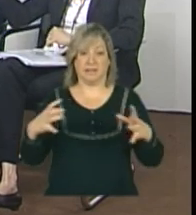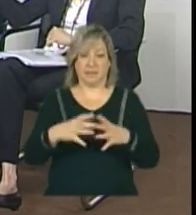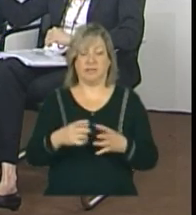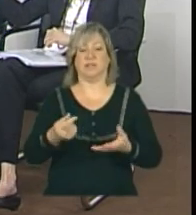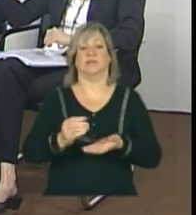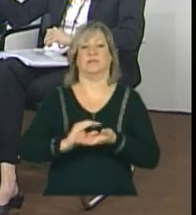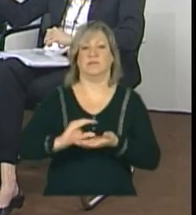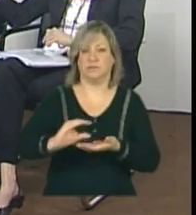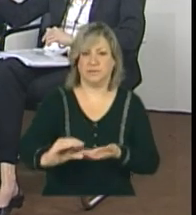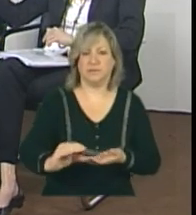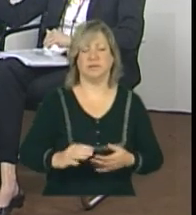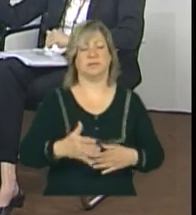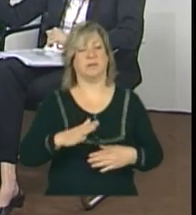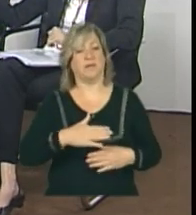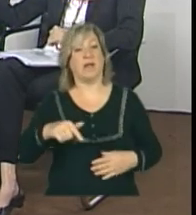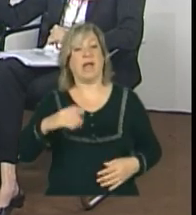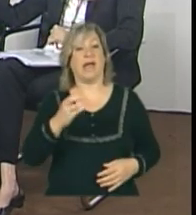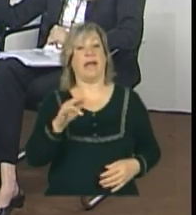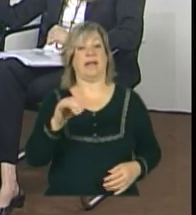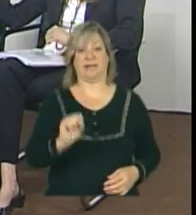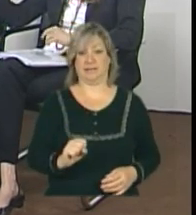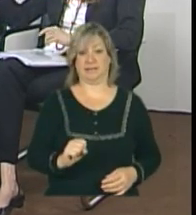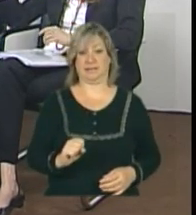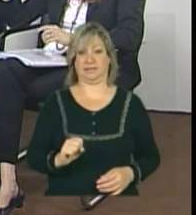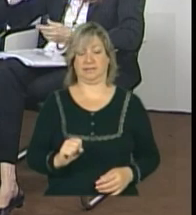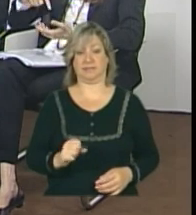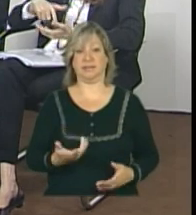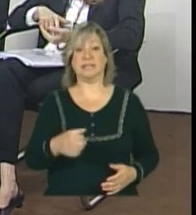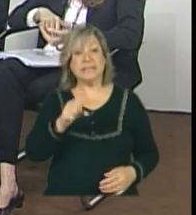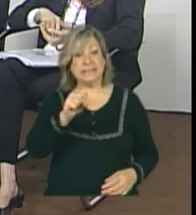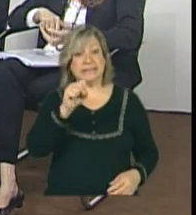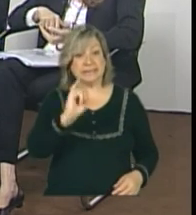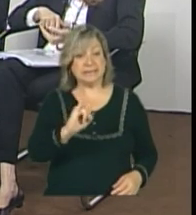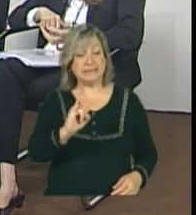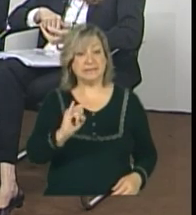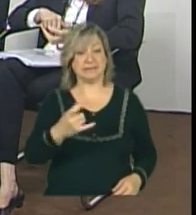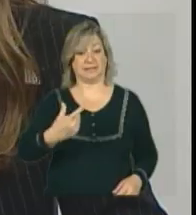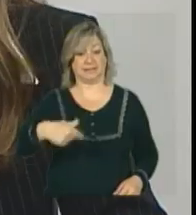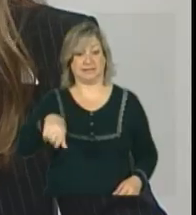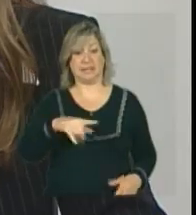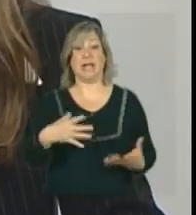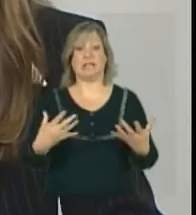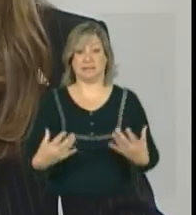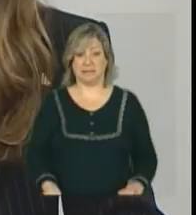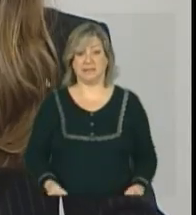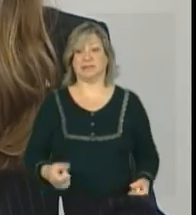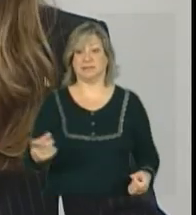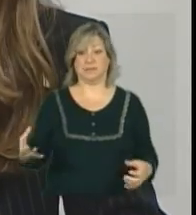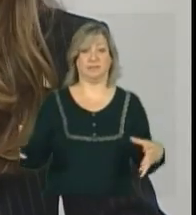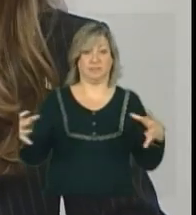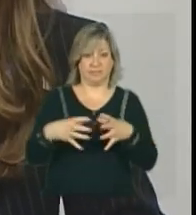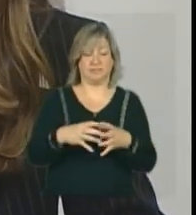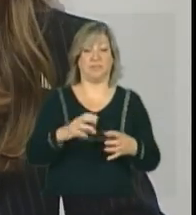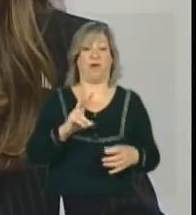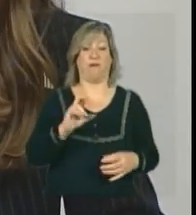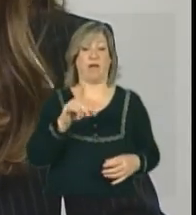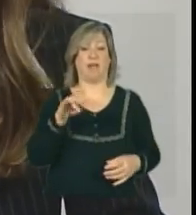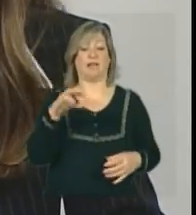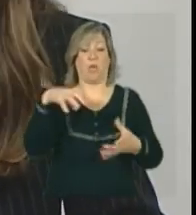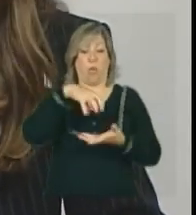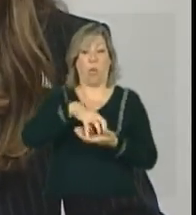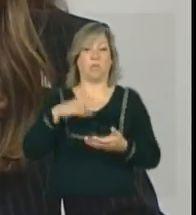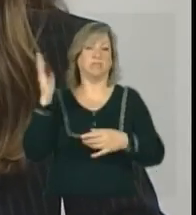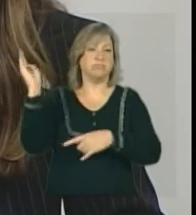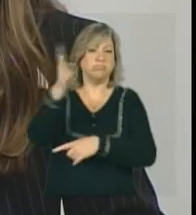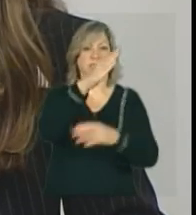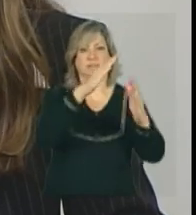provavelmente, do CRAS. Caso eles sejam contemplados com uma equipe volante, o adicional para essa equipe